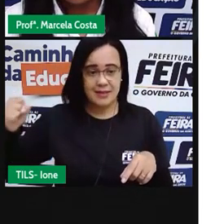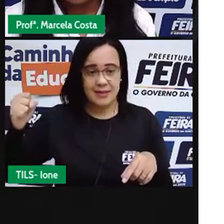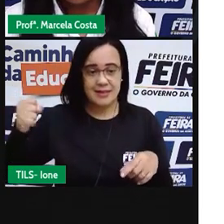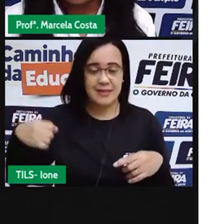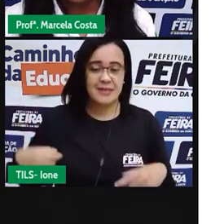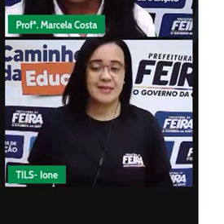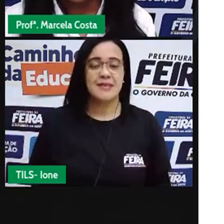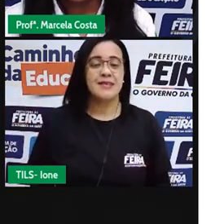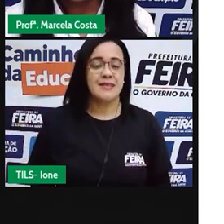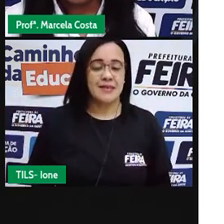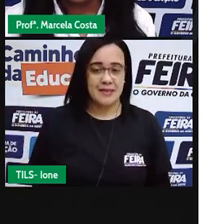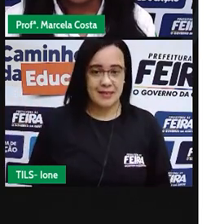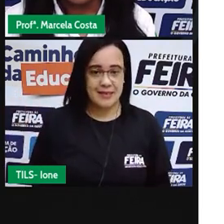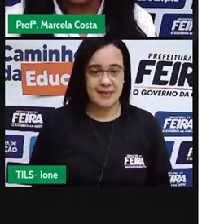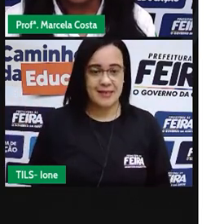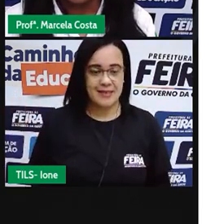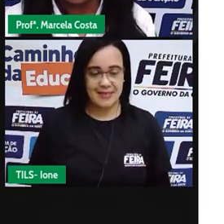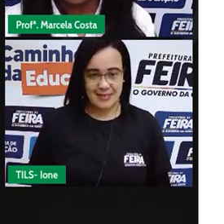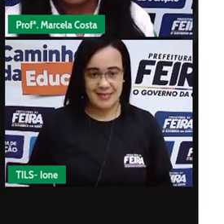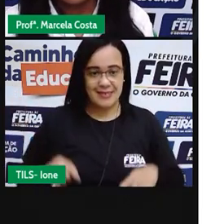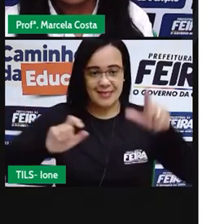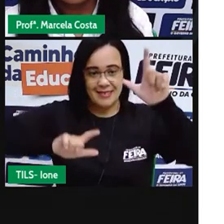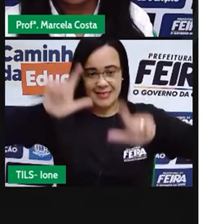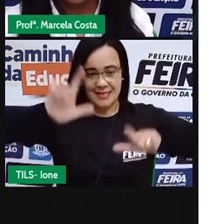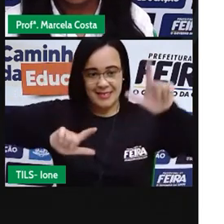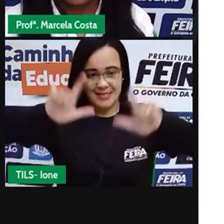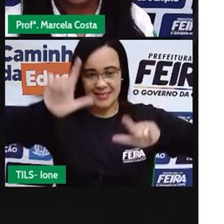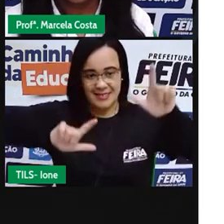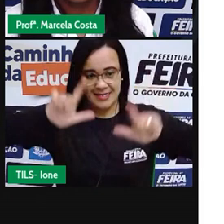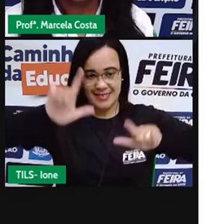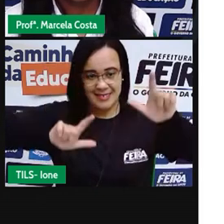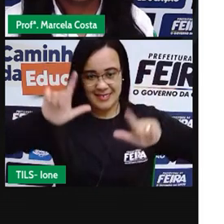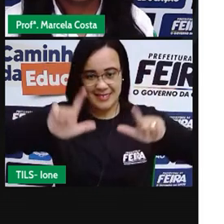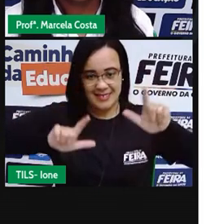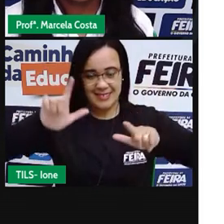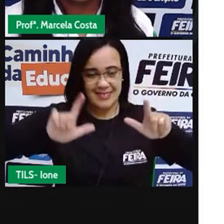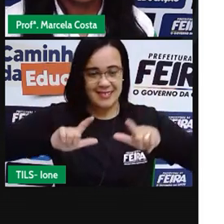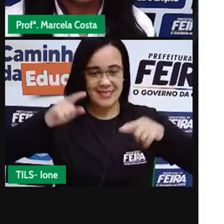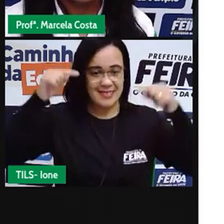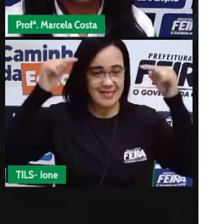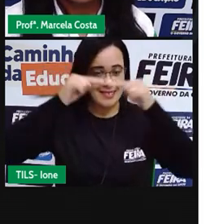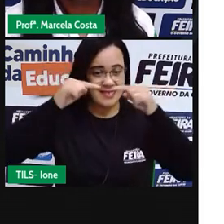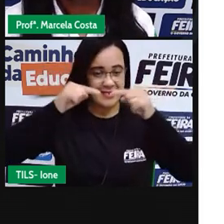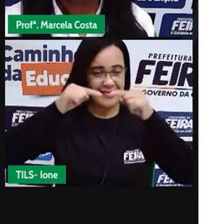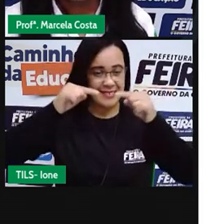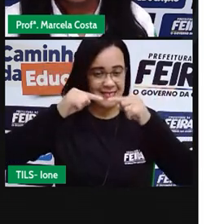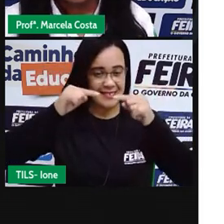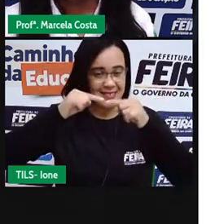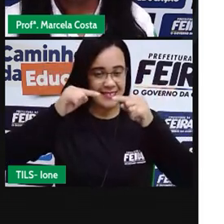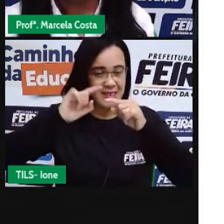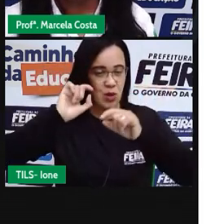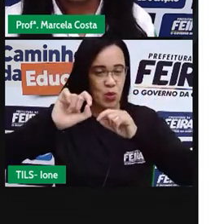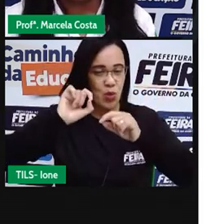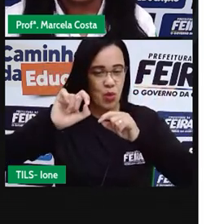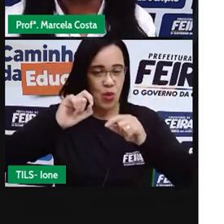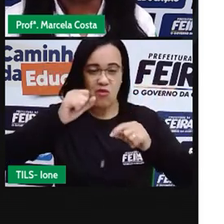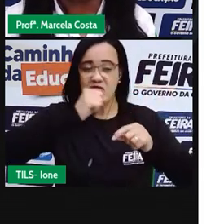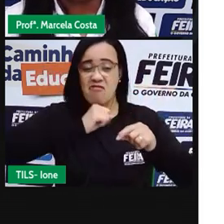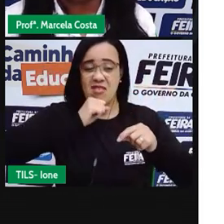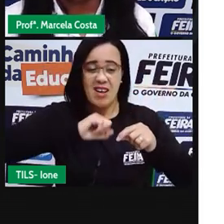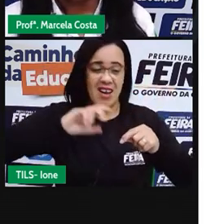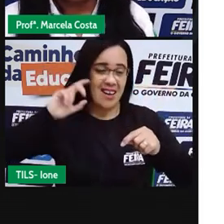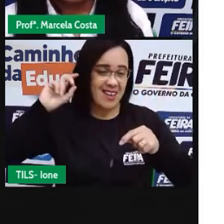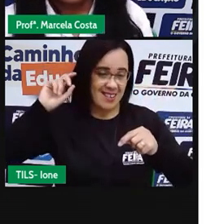a TV olha aqui essa TV um modelo de uma TV antiga ela tem um formato